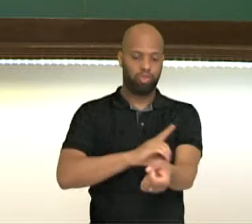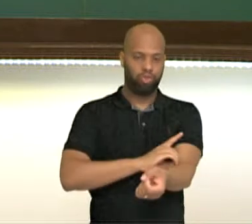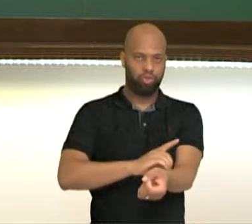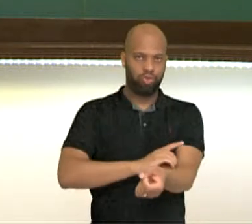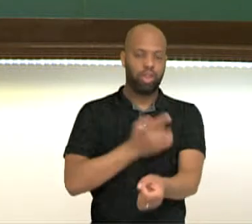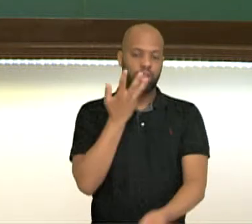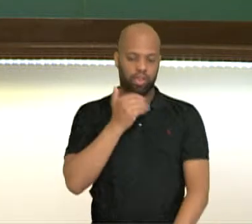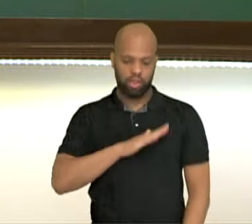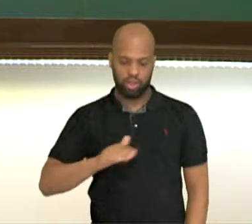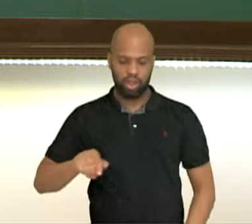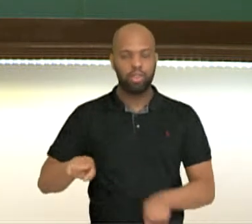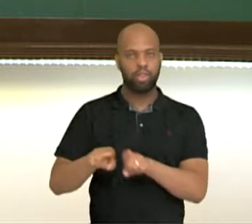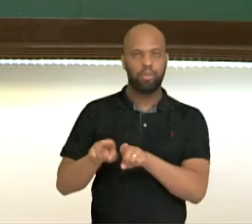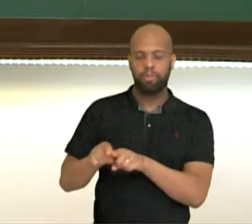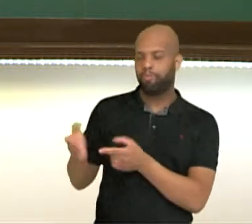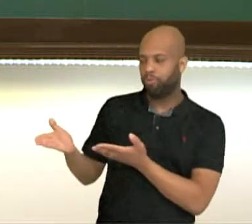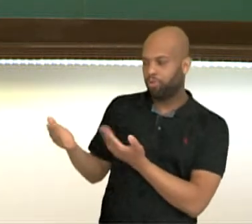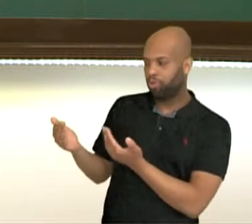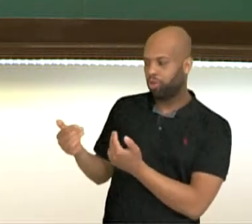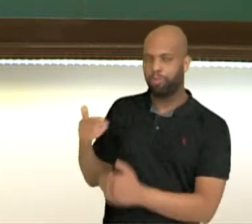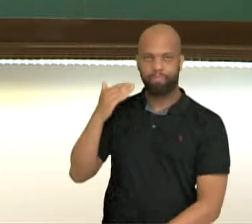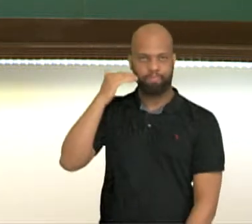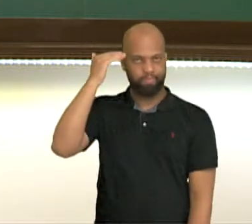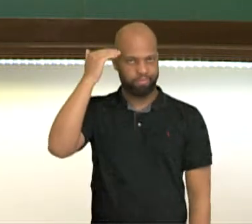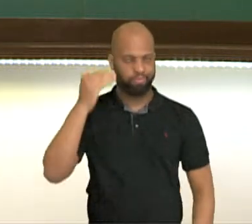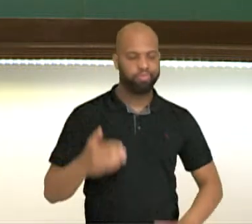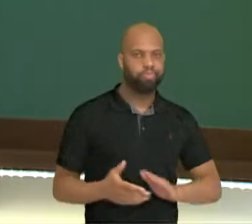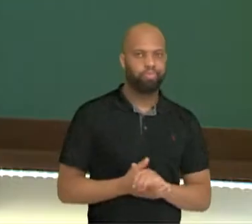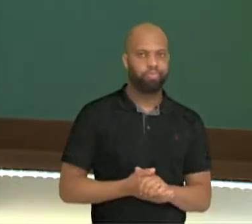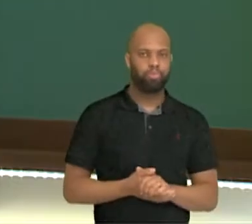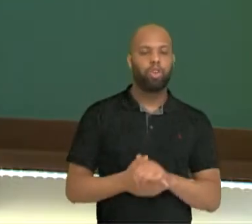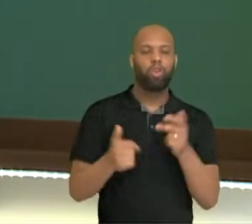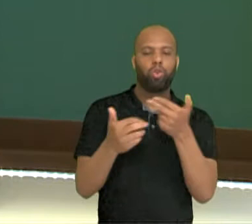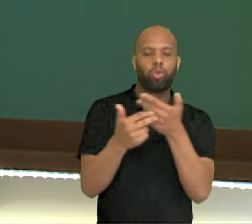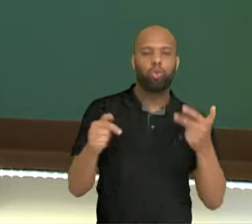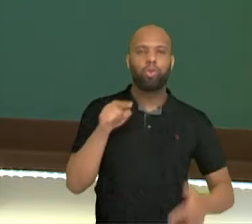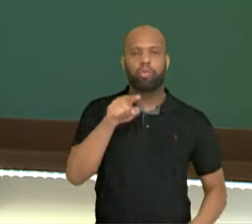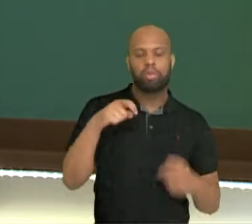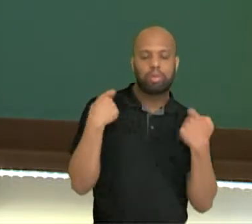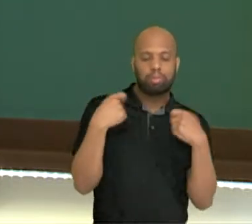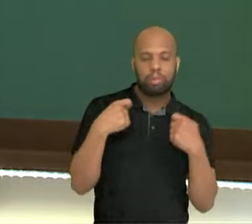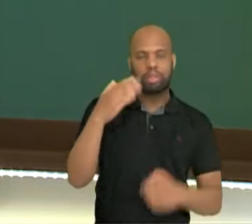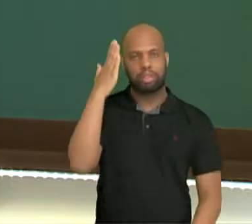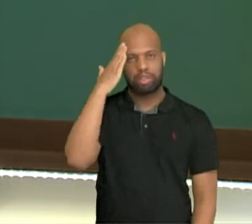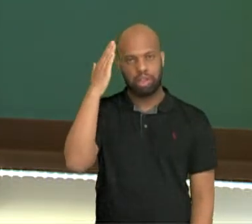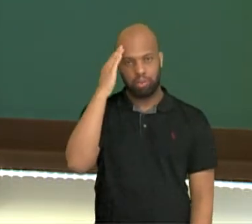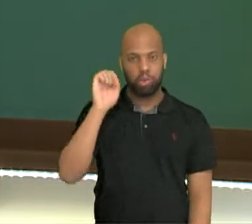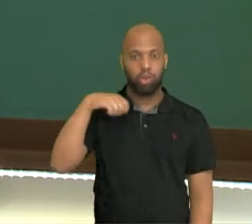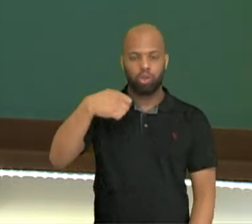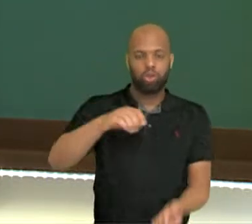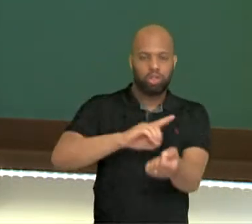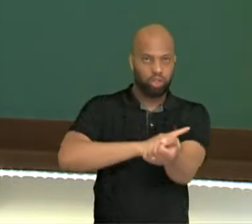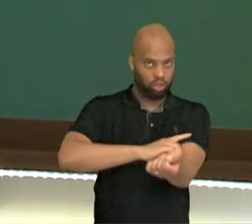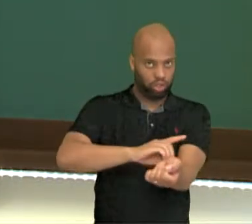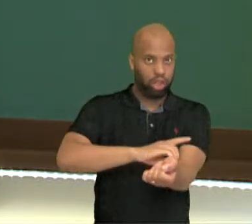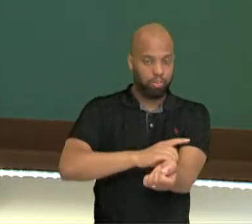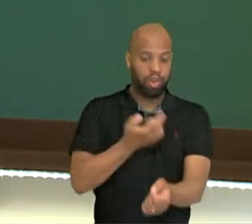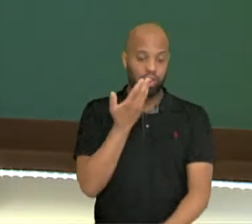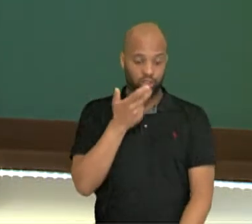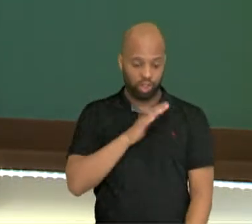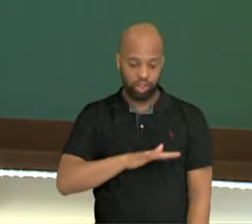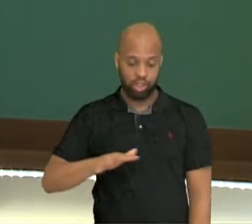juvenil. Vamos lá? Olha, coisas que você precisa saber sobre diabetes na